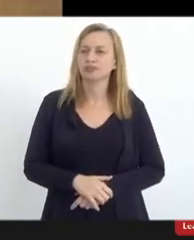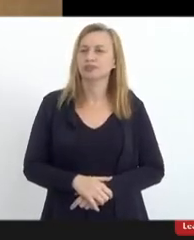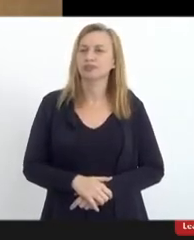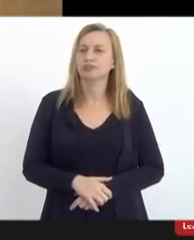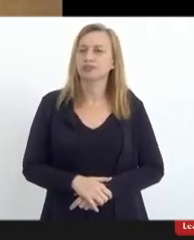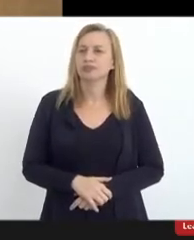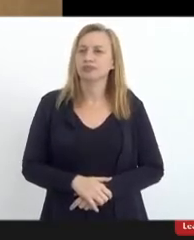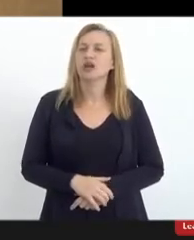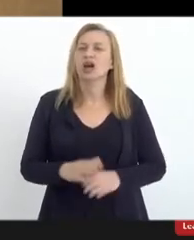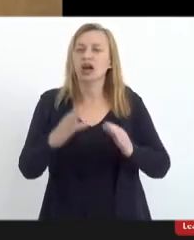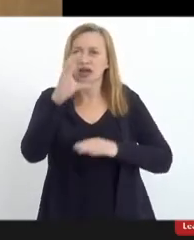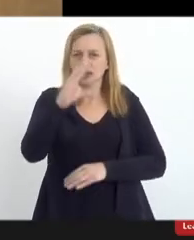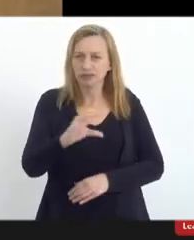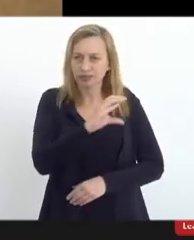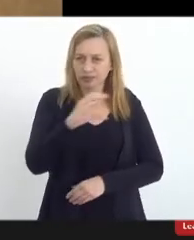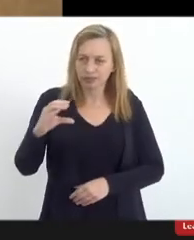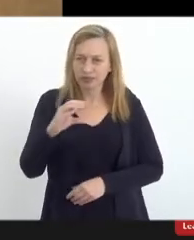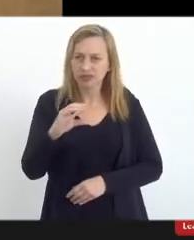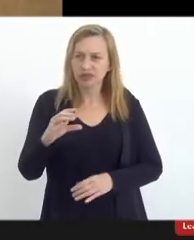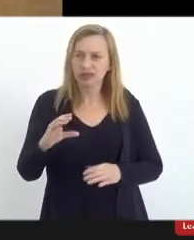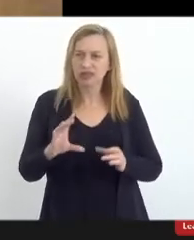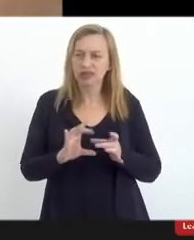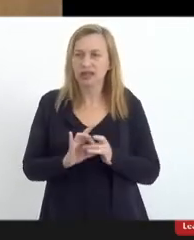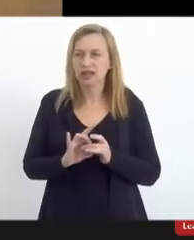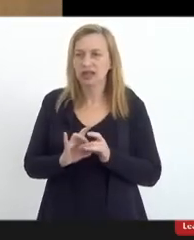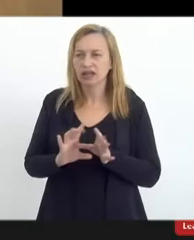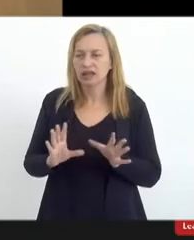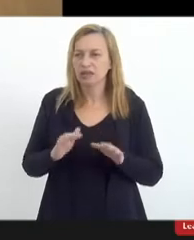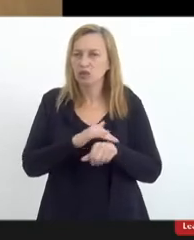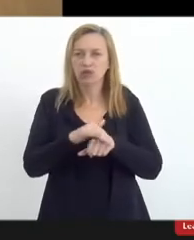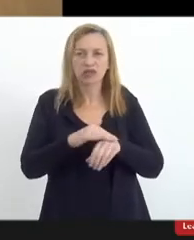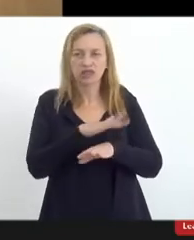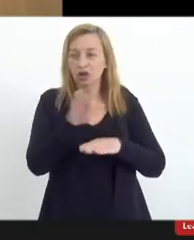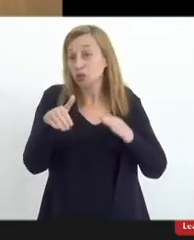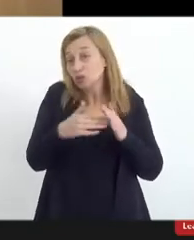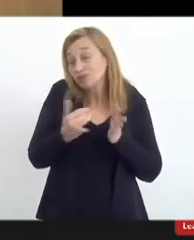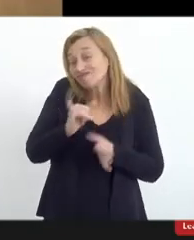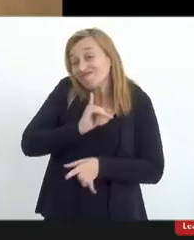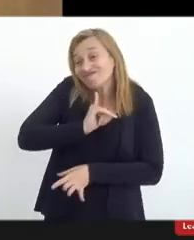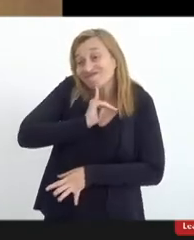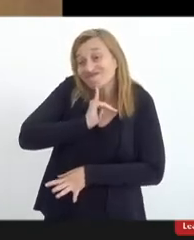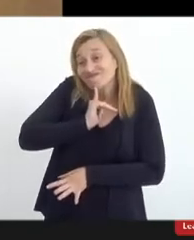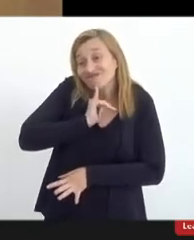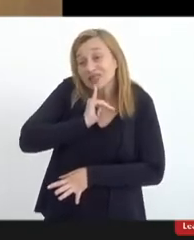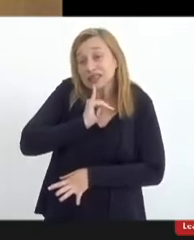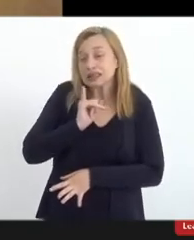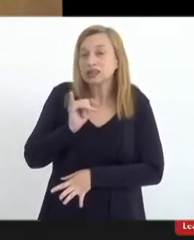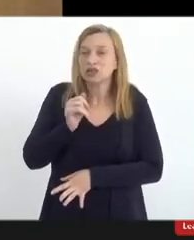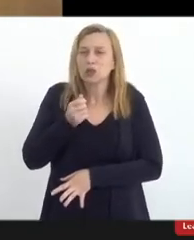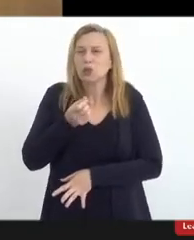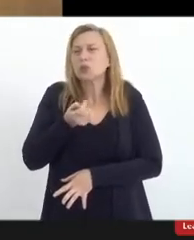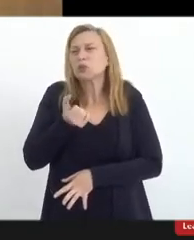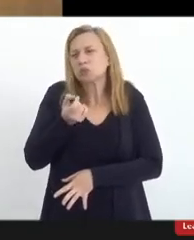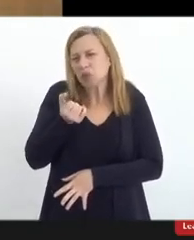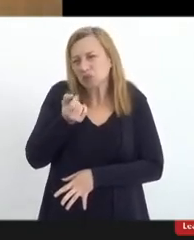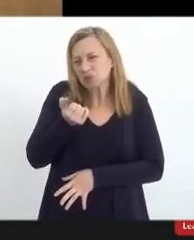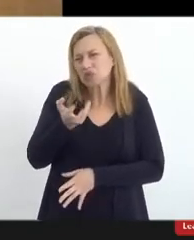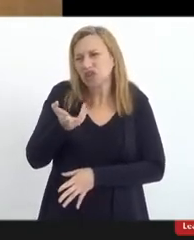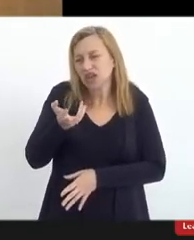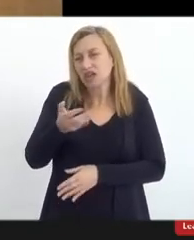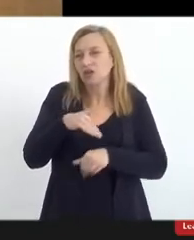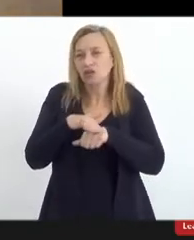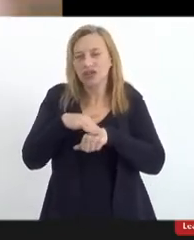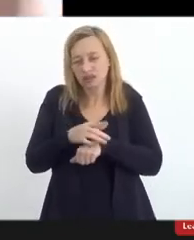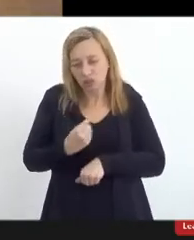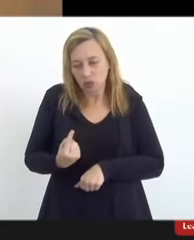A Igreja Católica está aberta a conversar com todos. Infelizmente, nem todos querem conversar conosco.